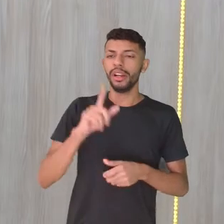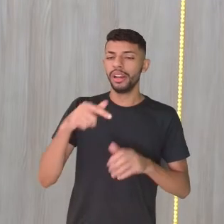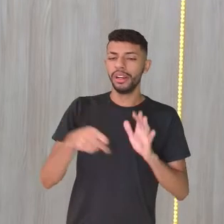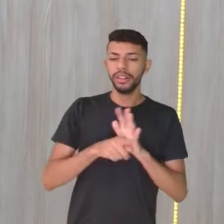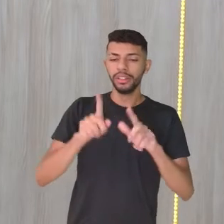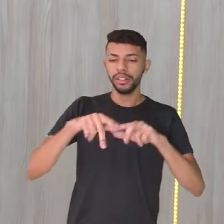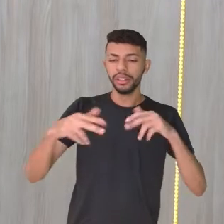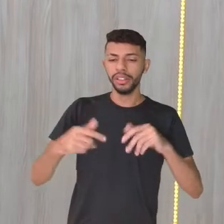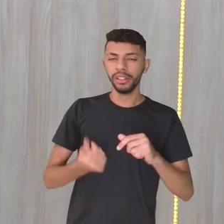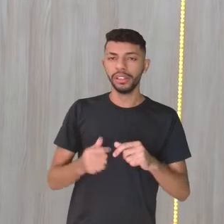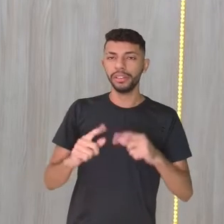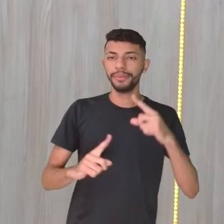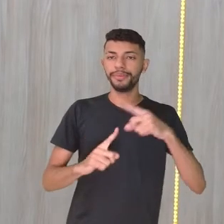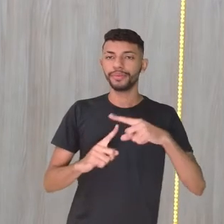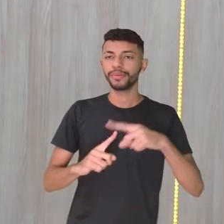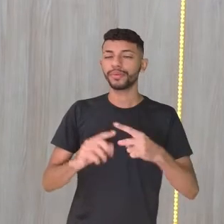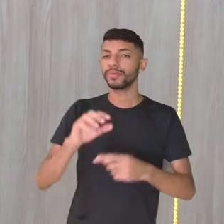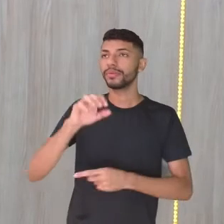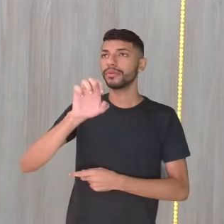Então, temos aqui, ó.